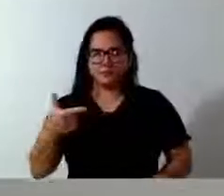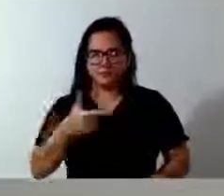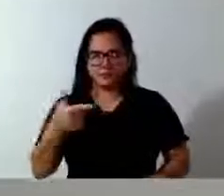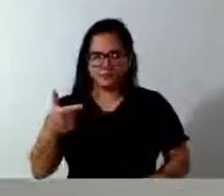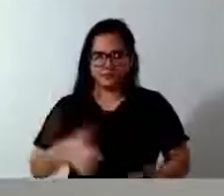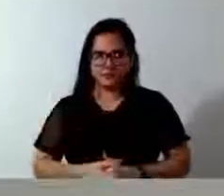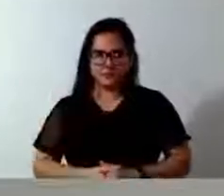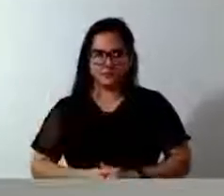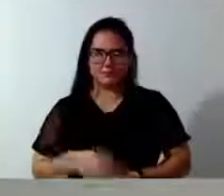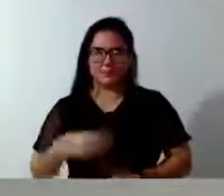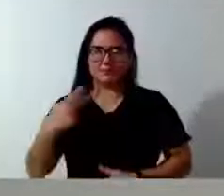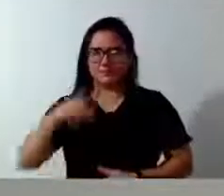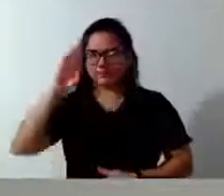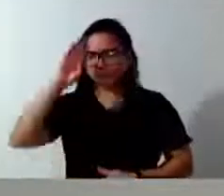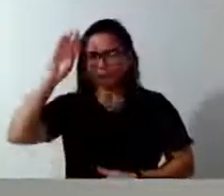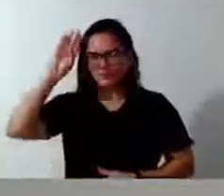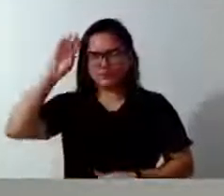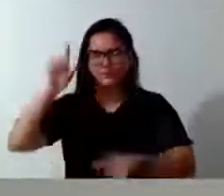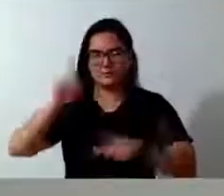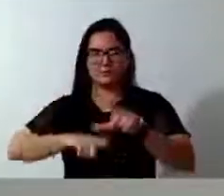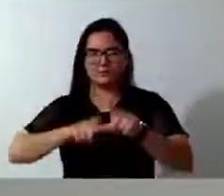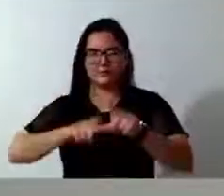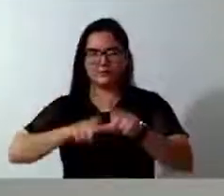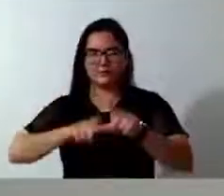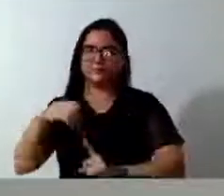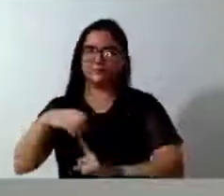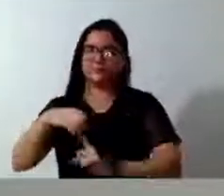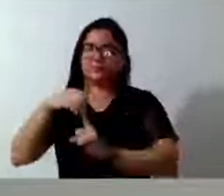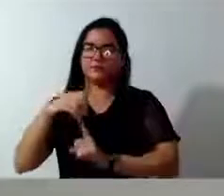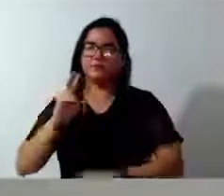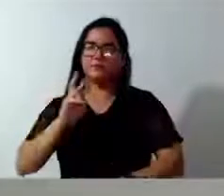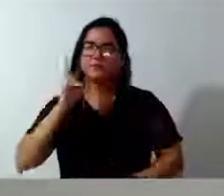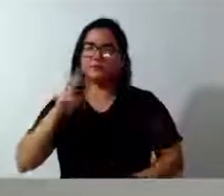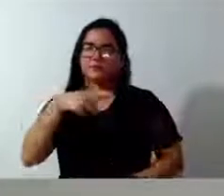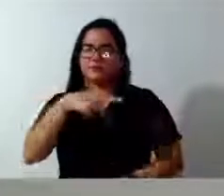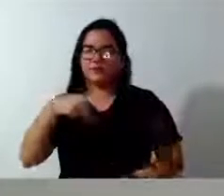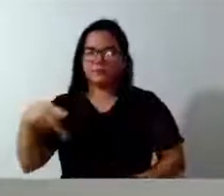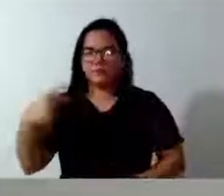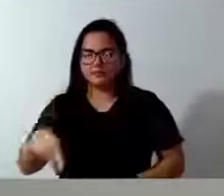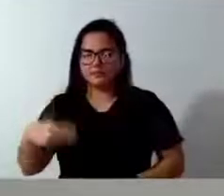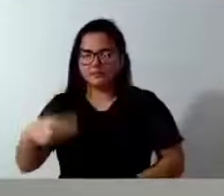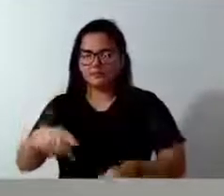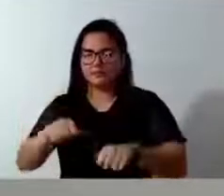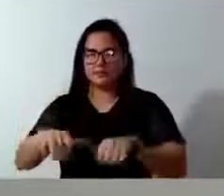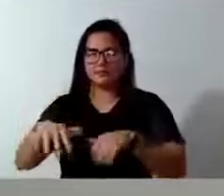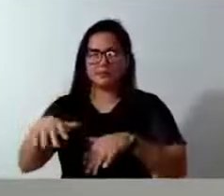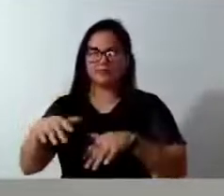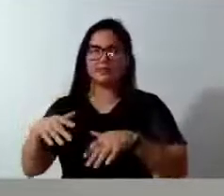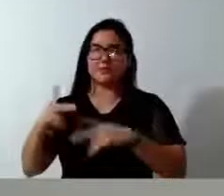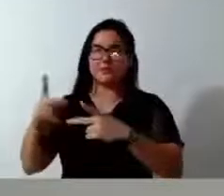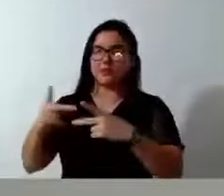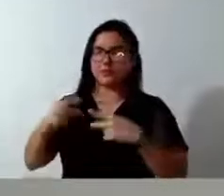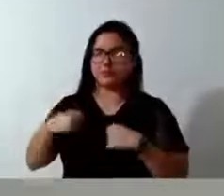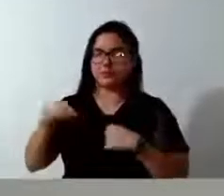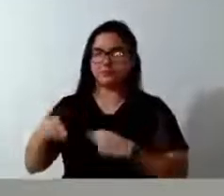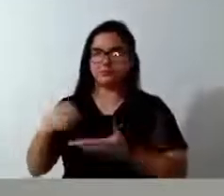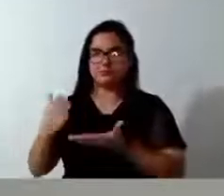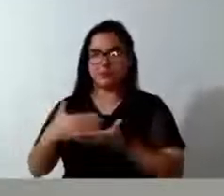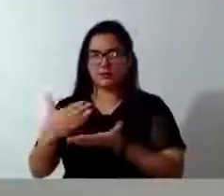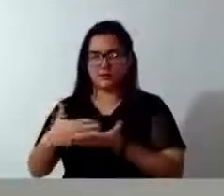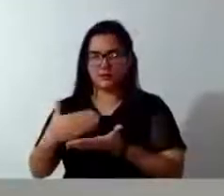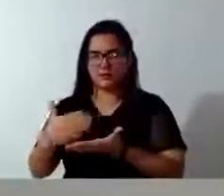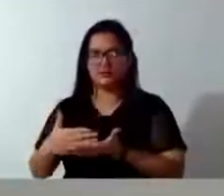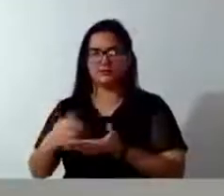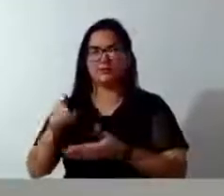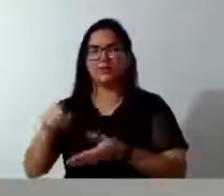da Academia de Letras. Fui o único vereador presente na sessão solene e fui presenteado com esse livro. E essa